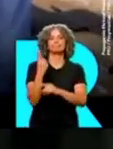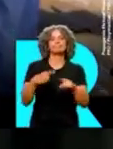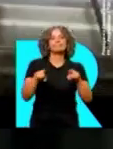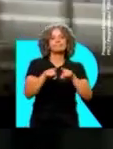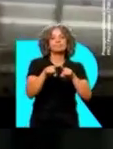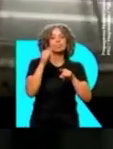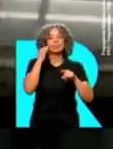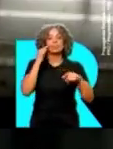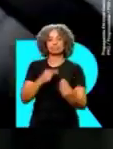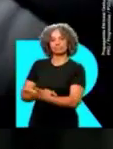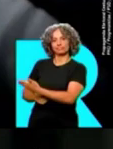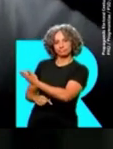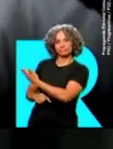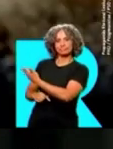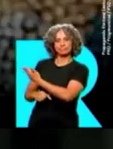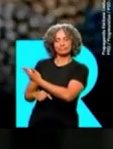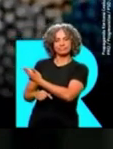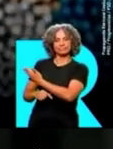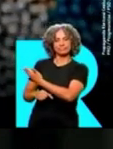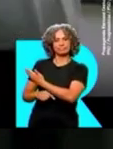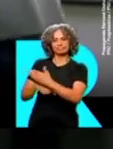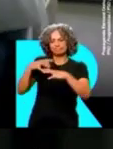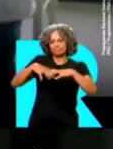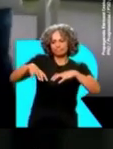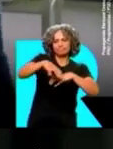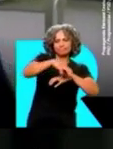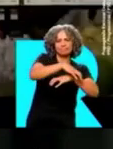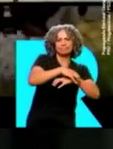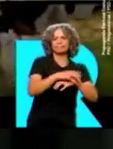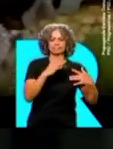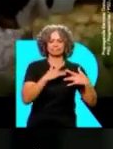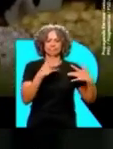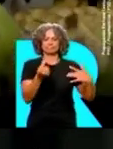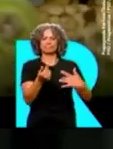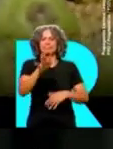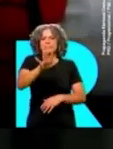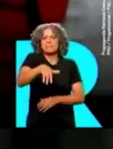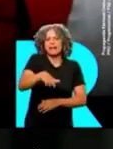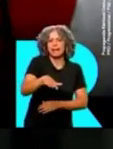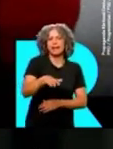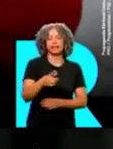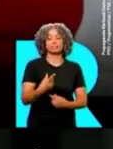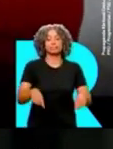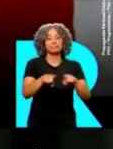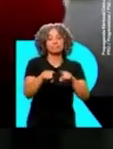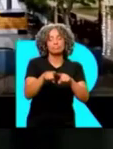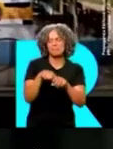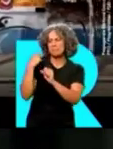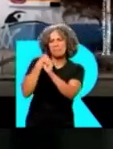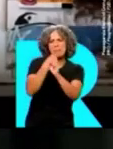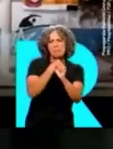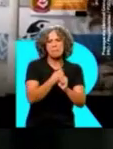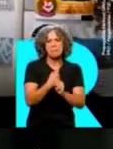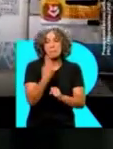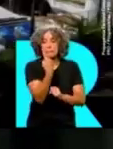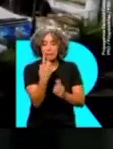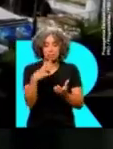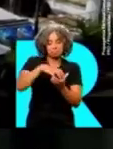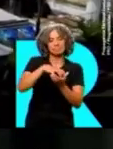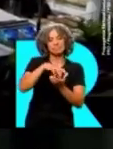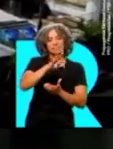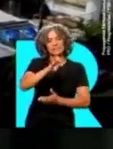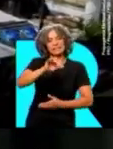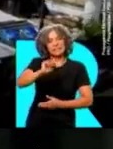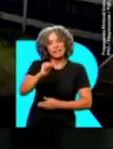conjunto de programas de combate à fome da América Latina. Os armazéns solidários com preços 50% mais baixos. Está construindo o primeiro